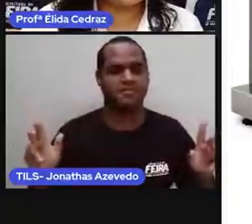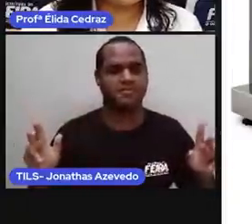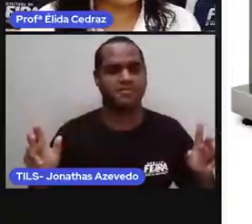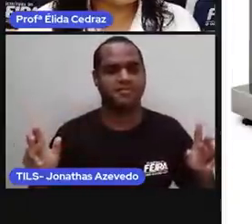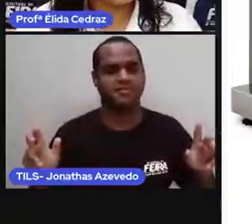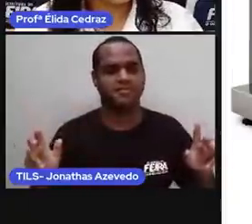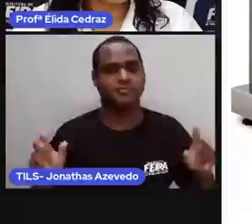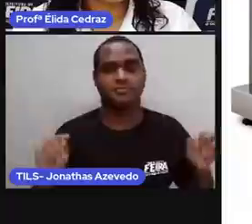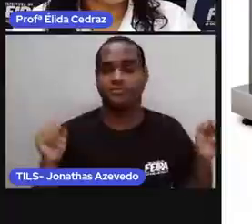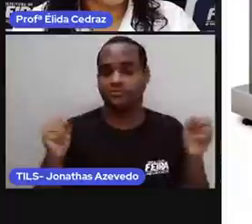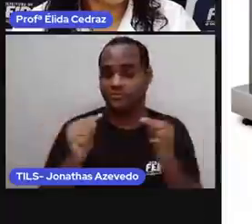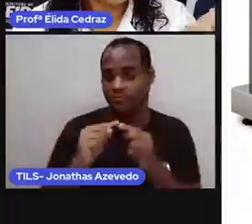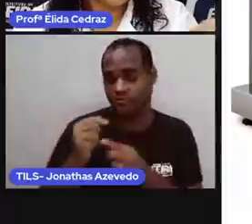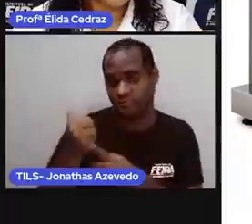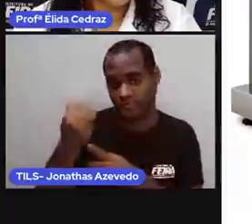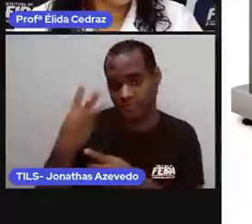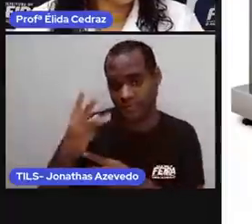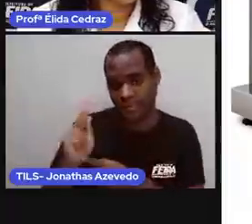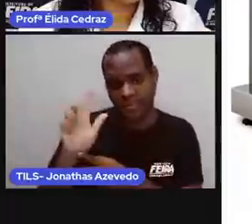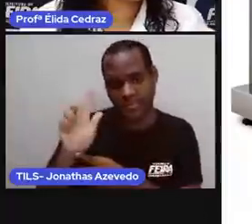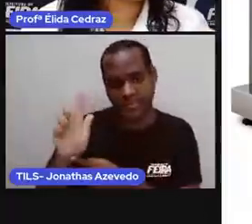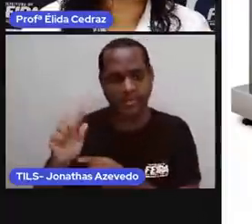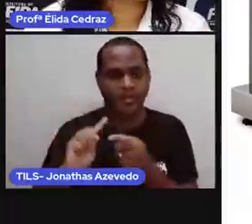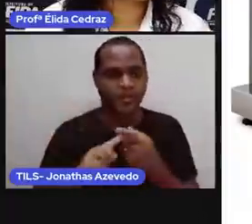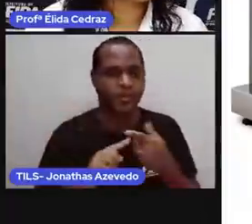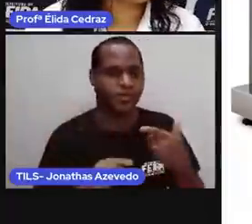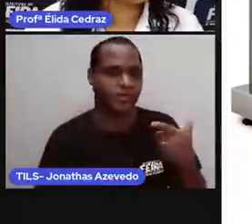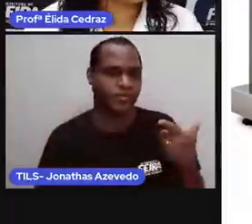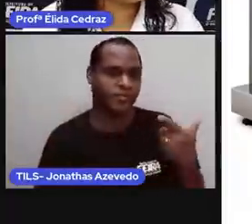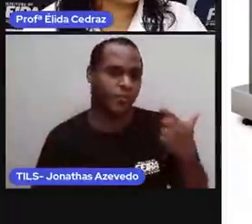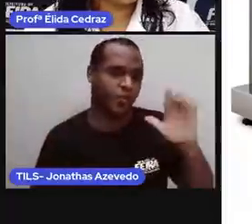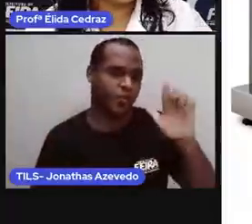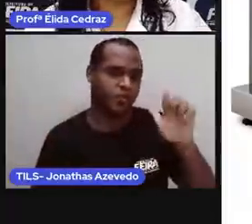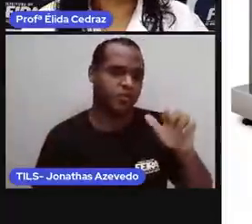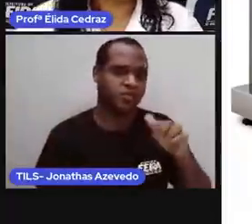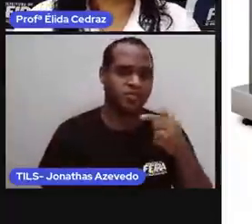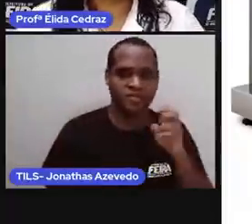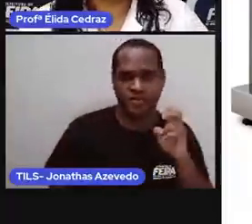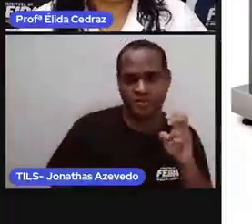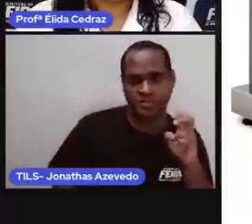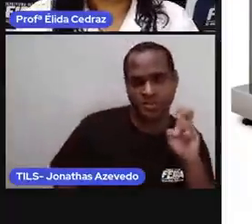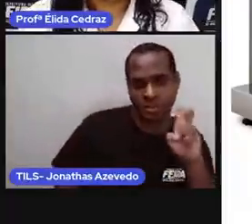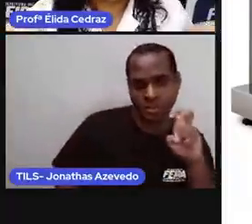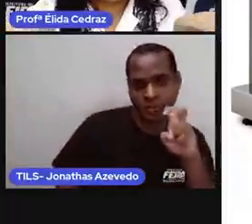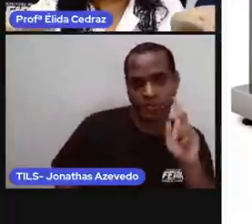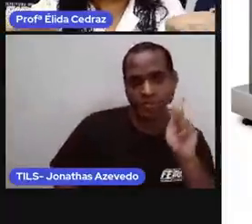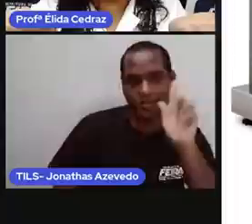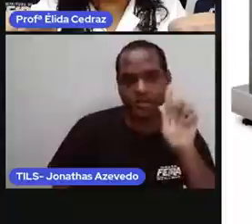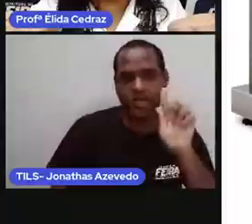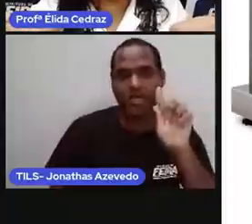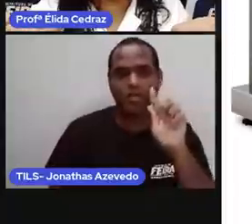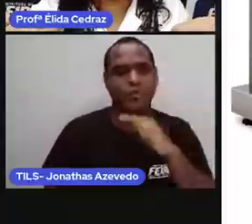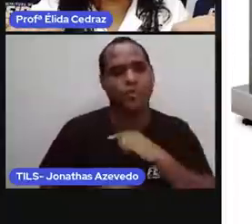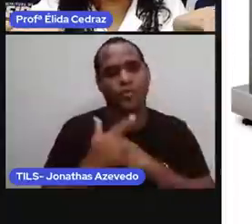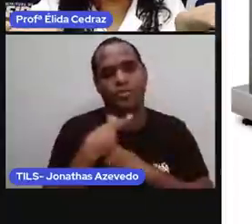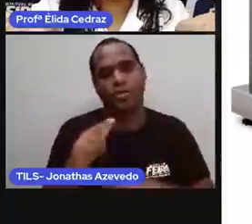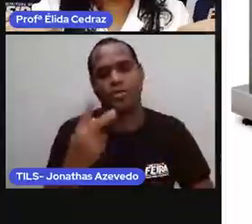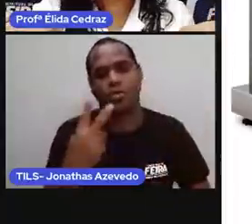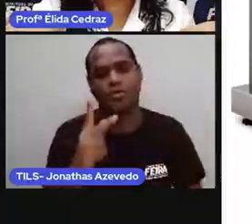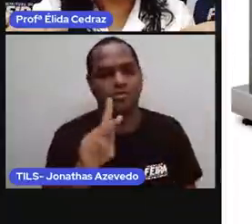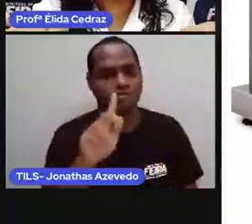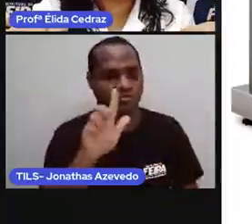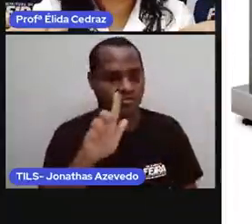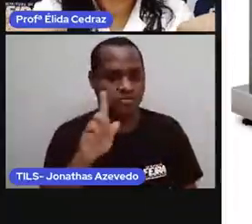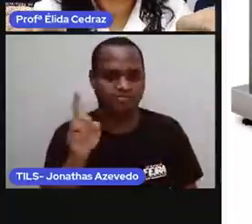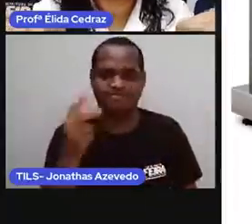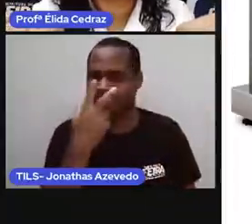treze quilos e o outro tem cinco e tem mais dois. Quando está equilibrado assim, dos